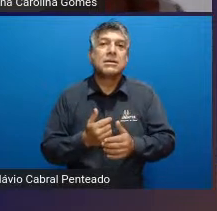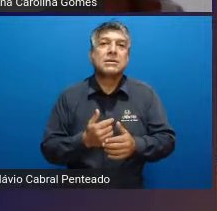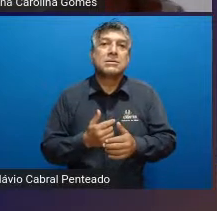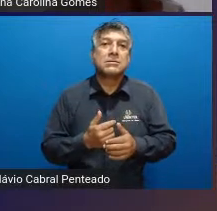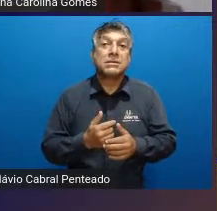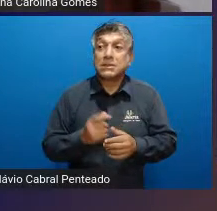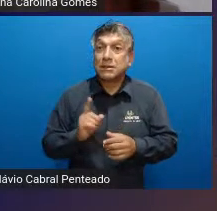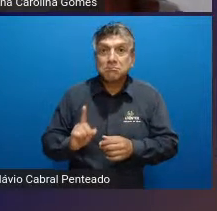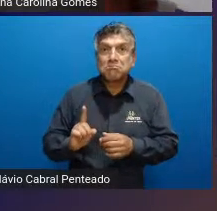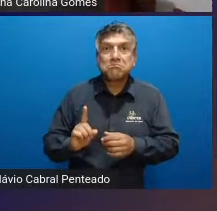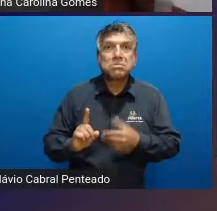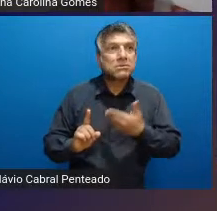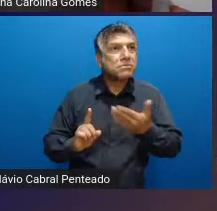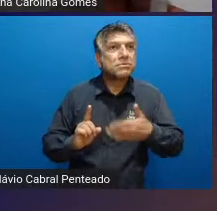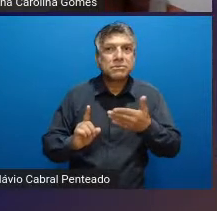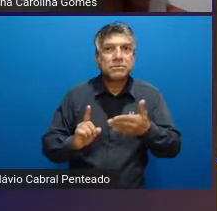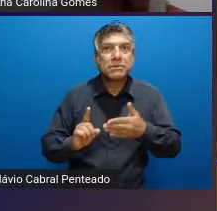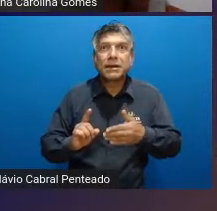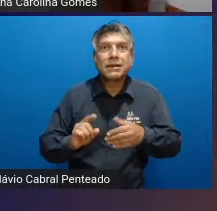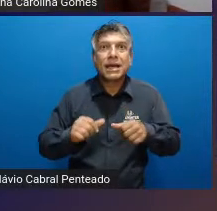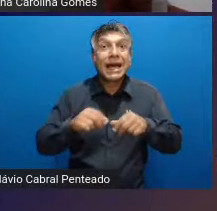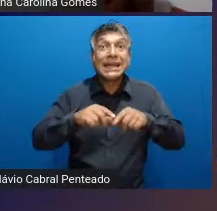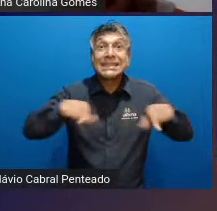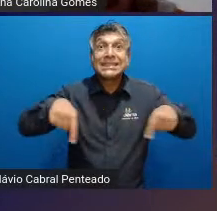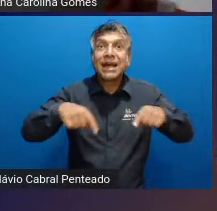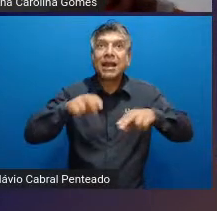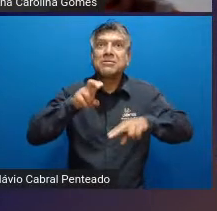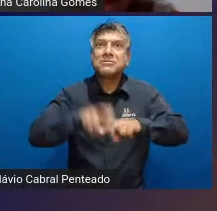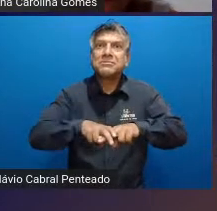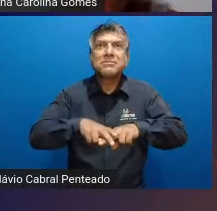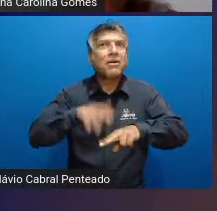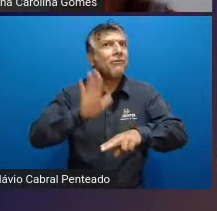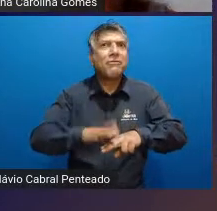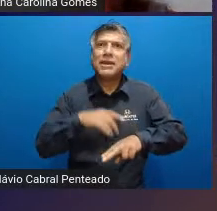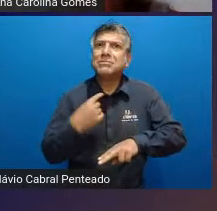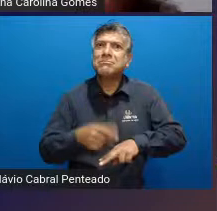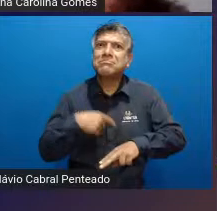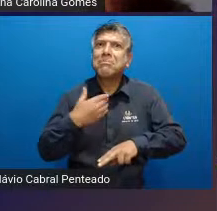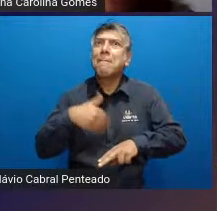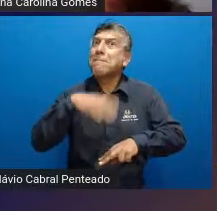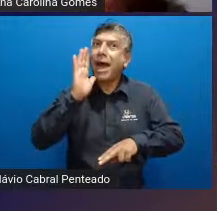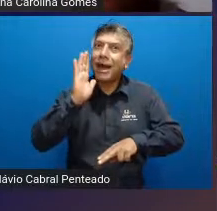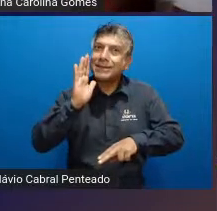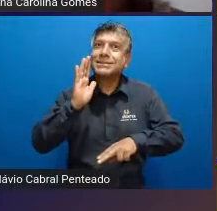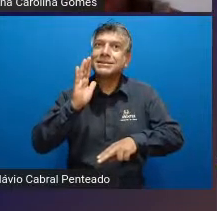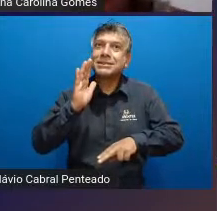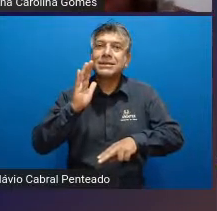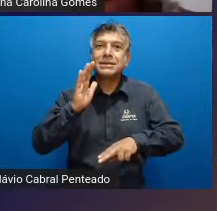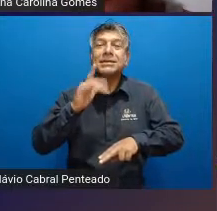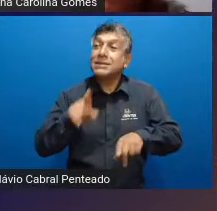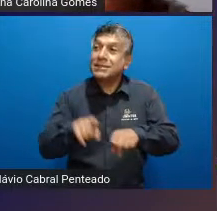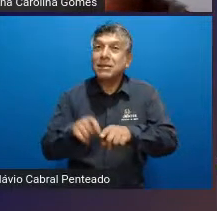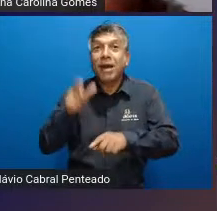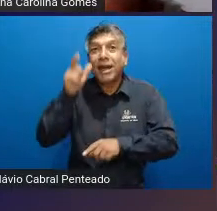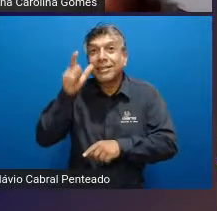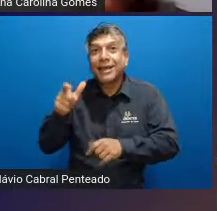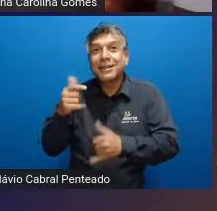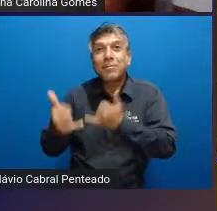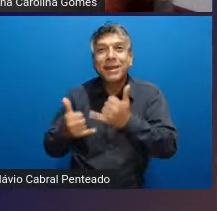atenção dele ele está durando mais tempo dentro da sala de aula e para aumentar o interesse dele com as brincadeiras